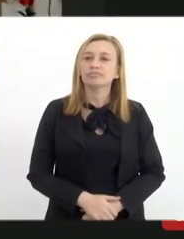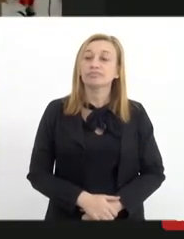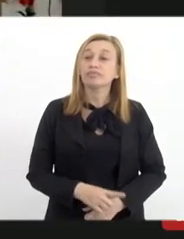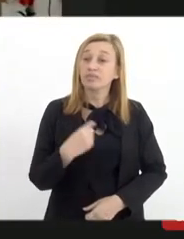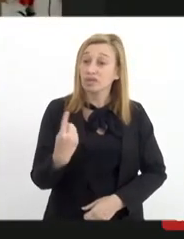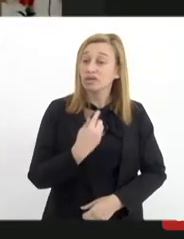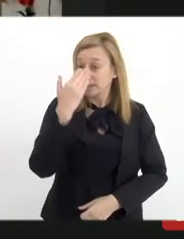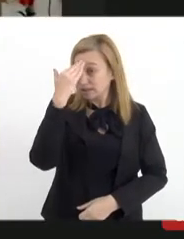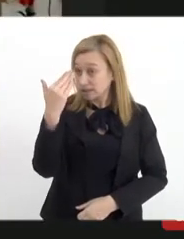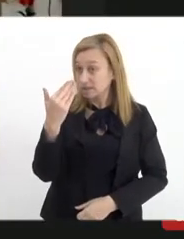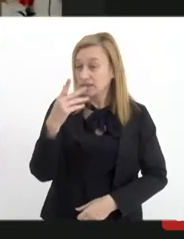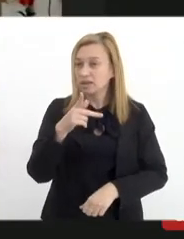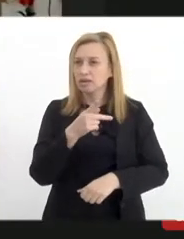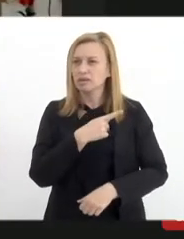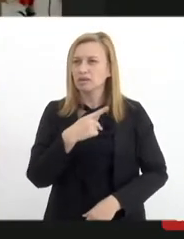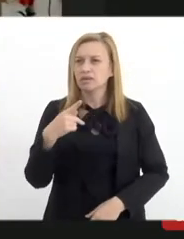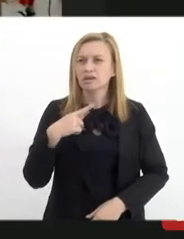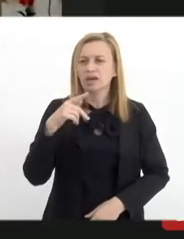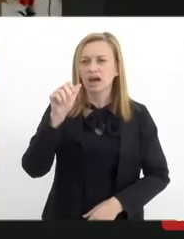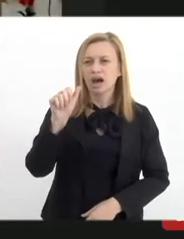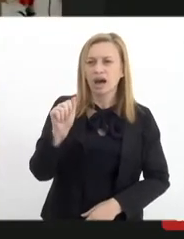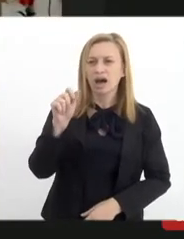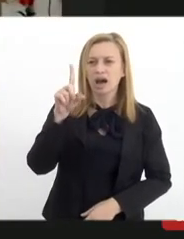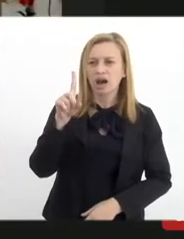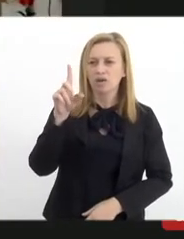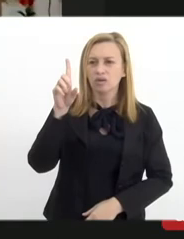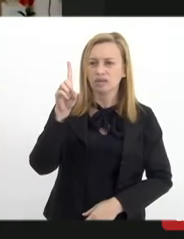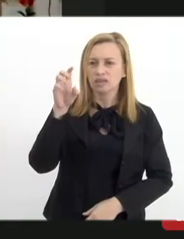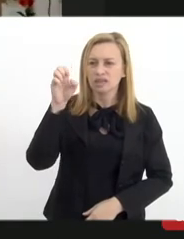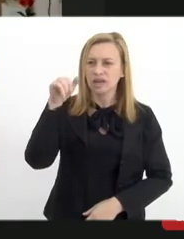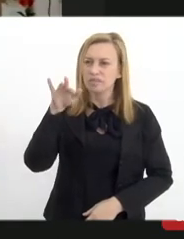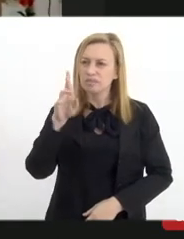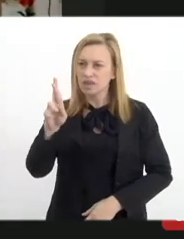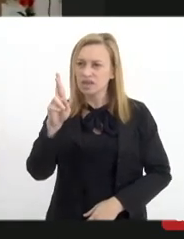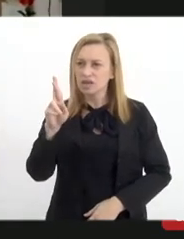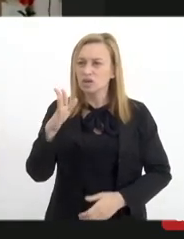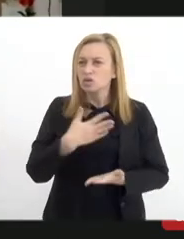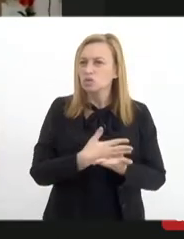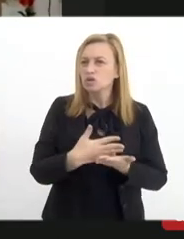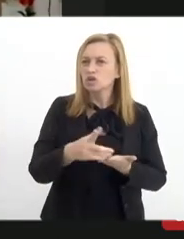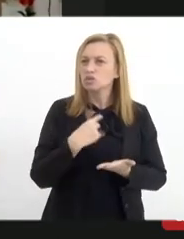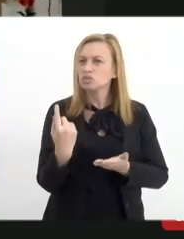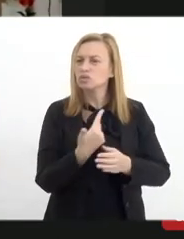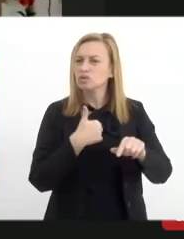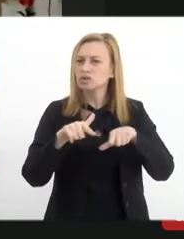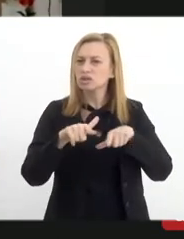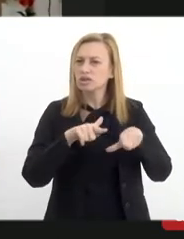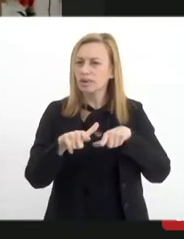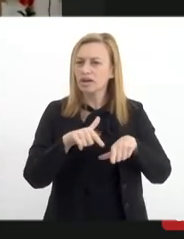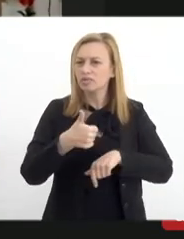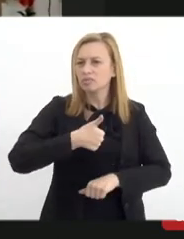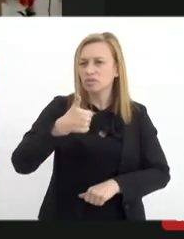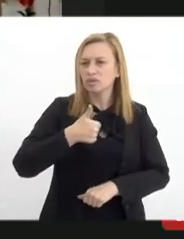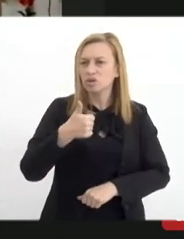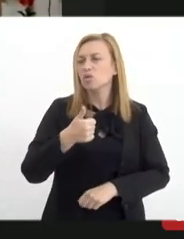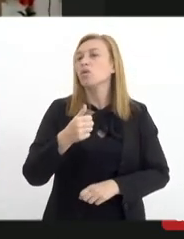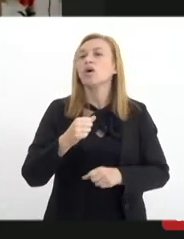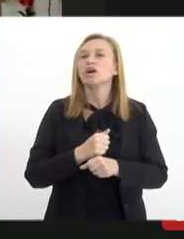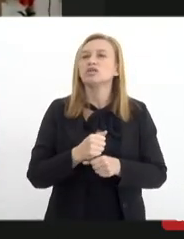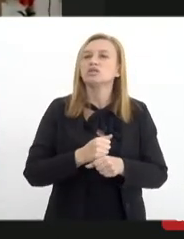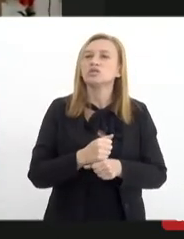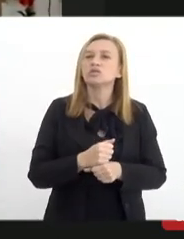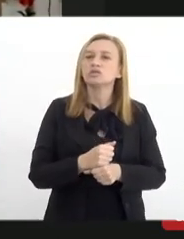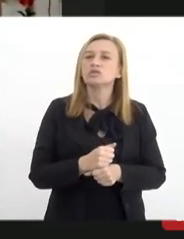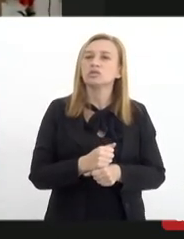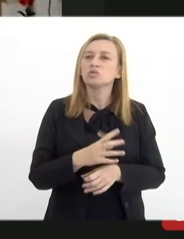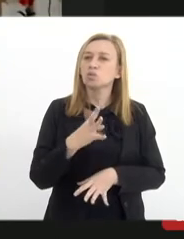agradecemos, pastor Aldemir, nós, no início do nosso mandato, no primeiro ano, quando nós